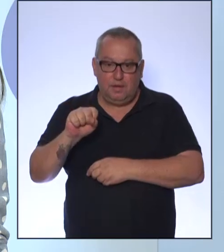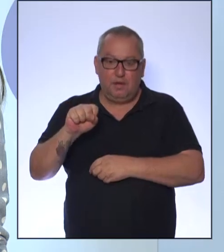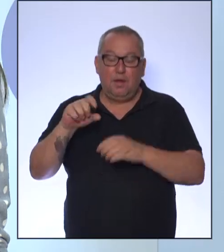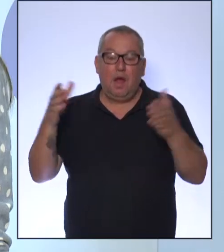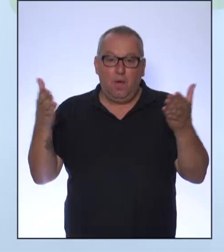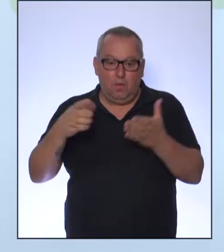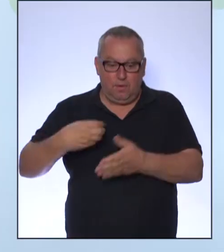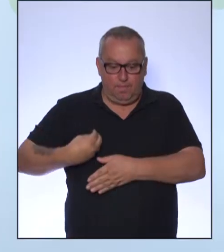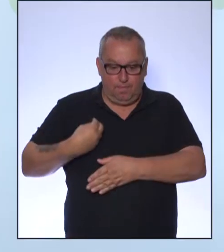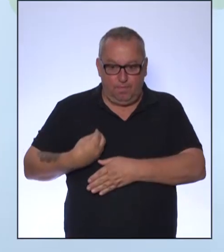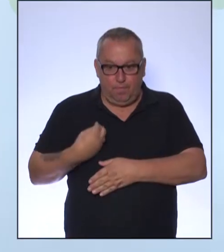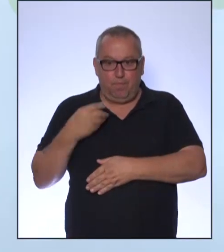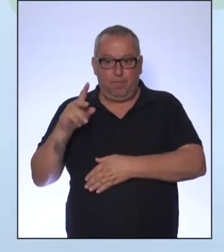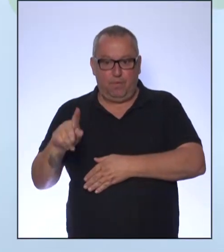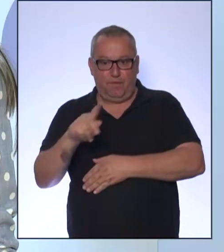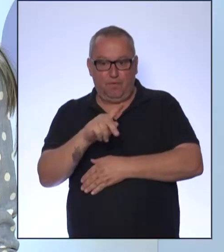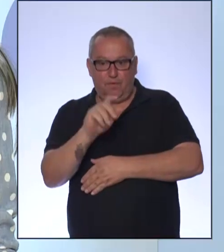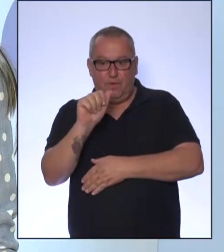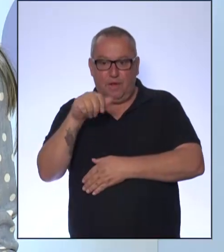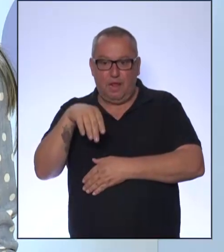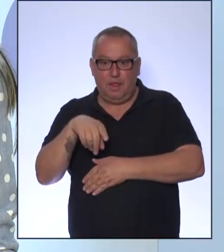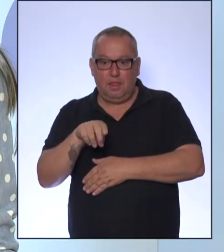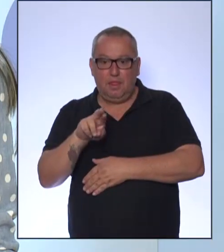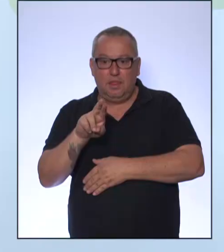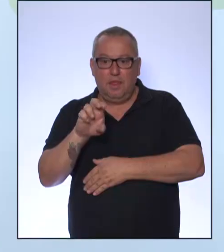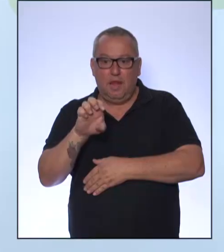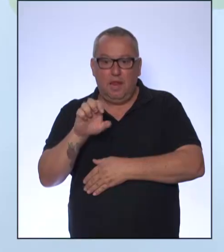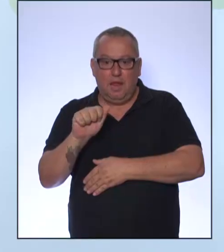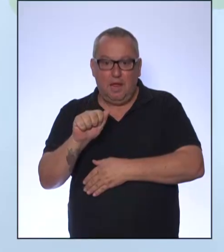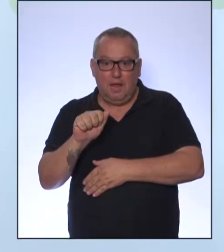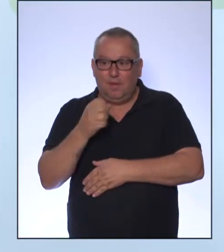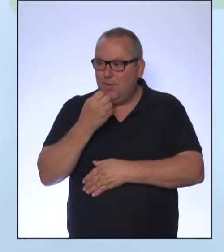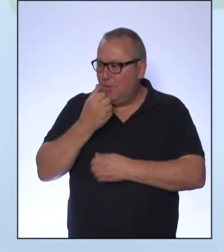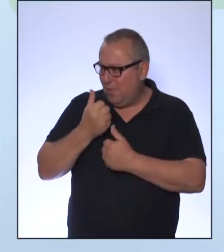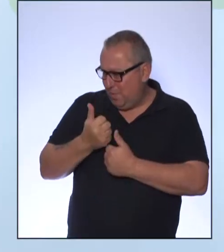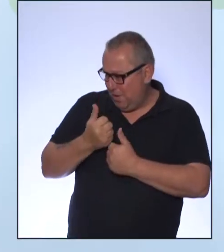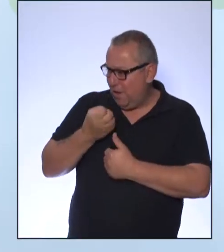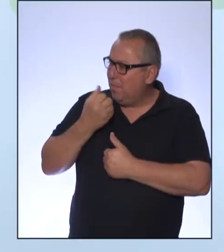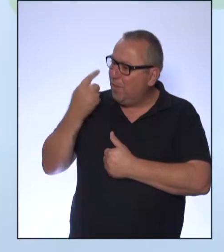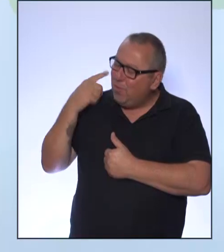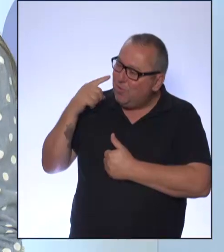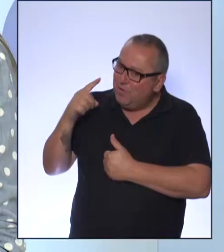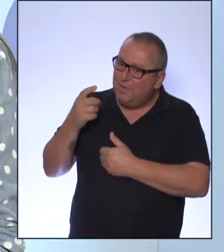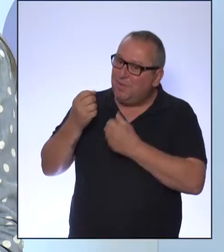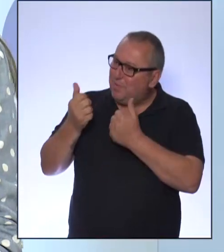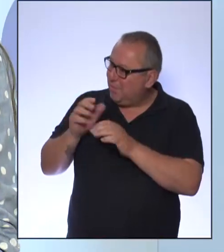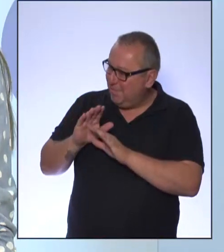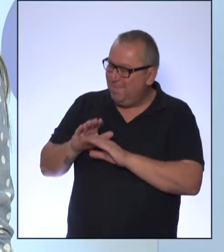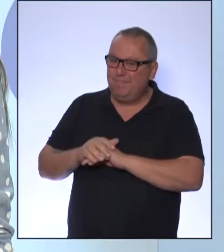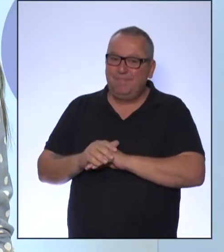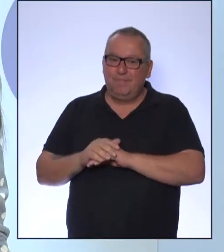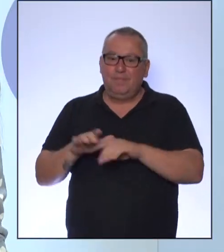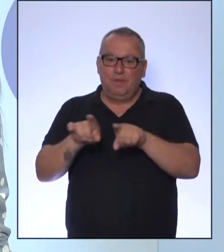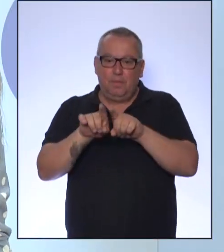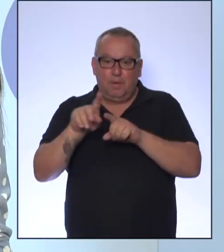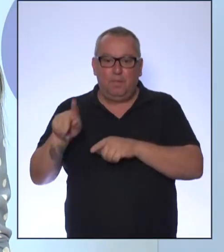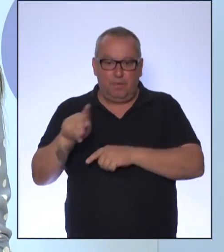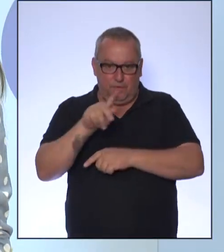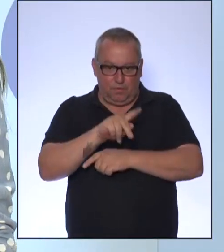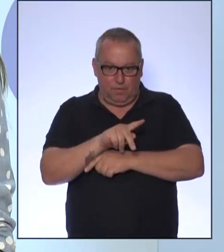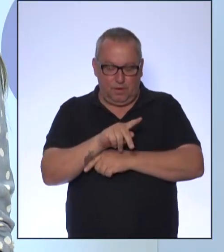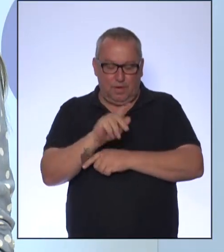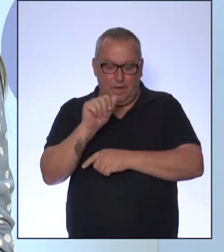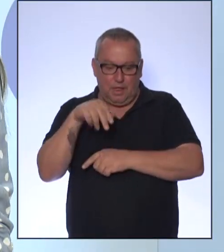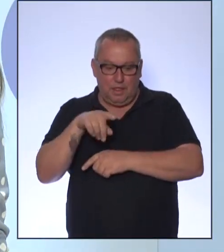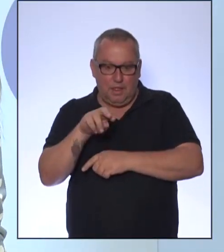professora Andréia. Tudo bem, professora? Tudo bem, professora Meliane. Bom dia. Bom dia. A professora Andréia, ela